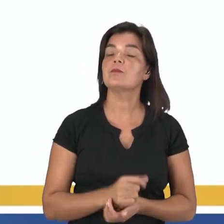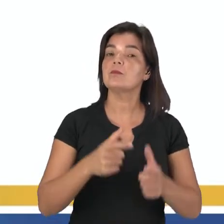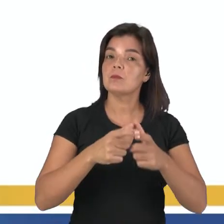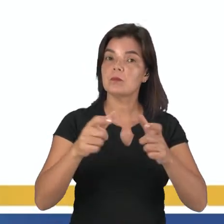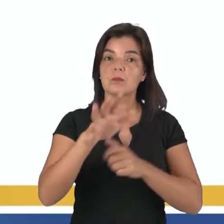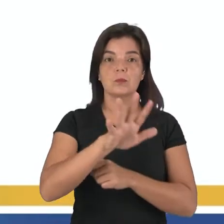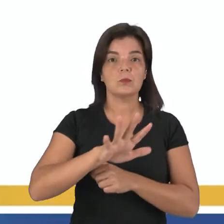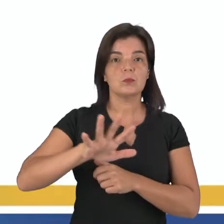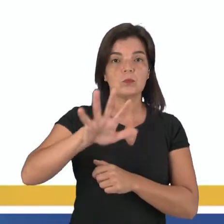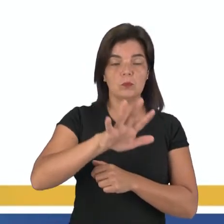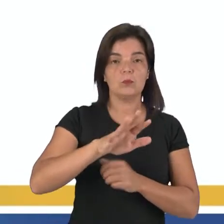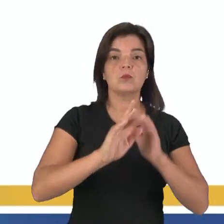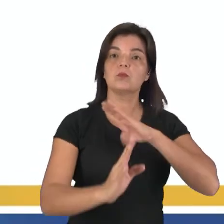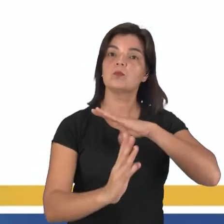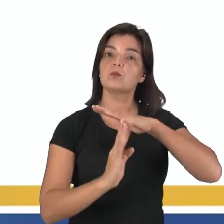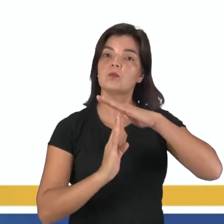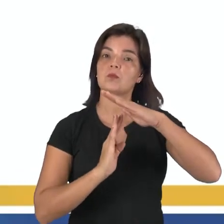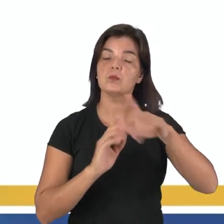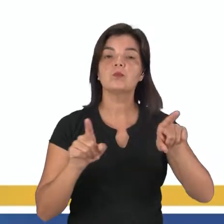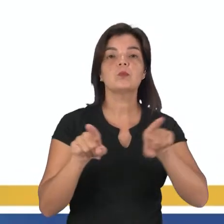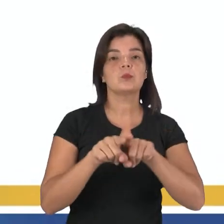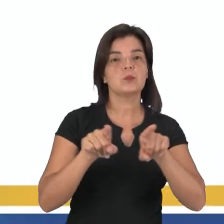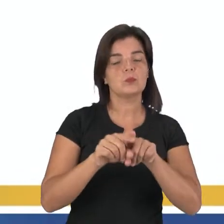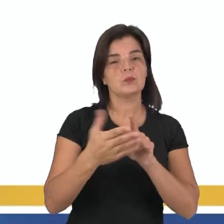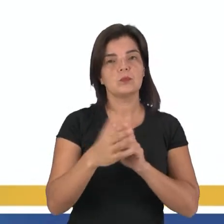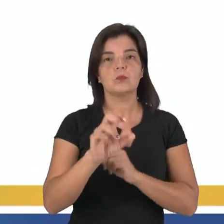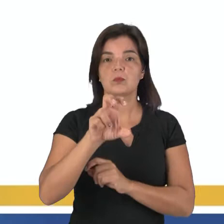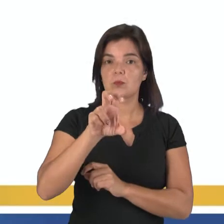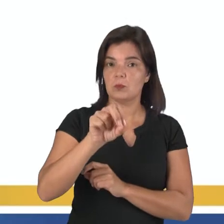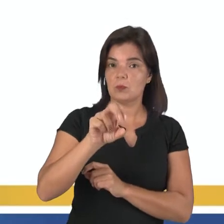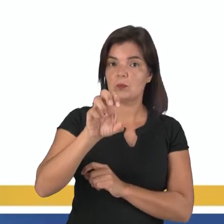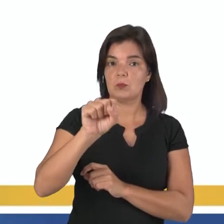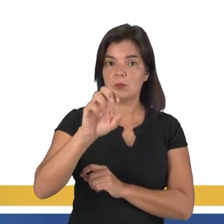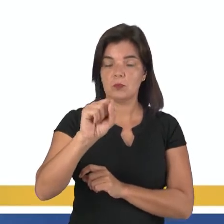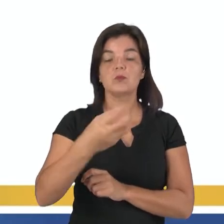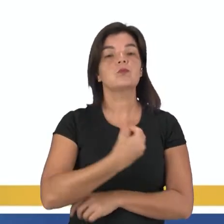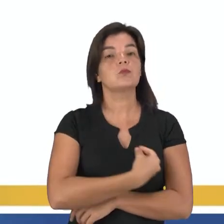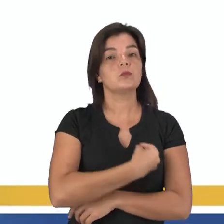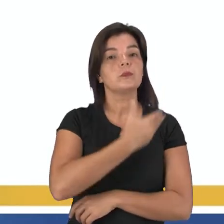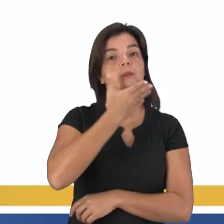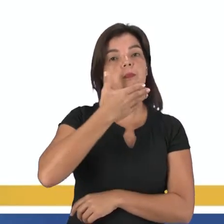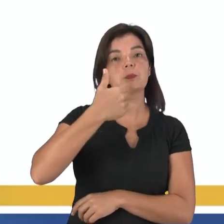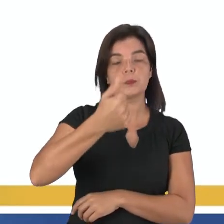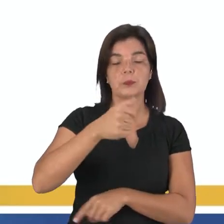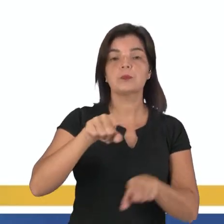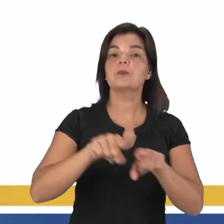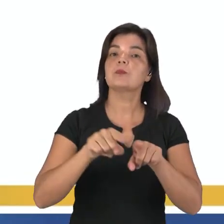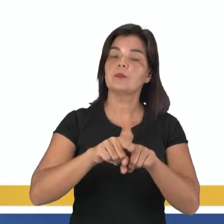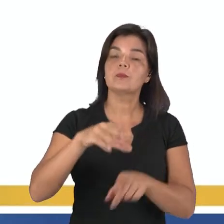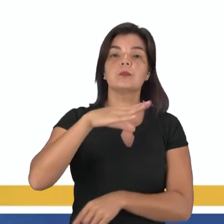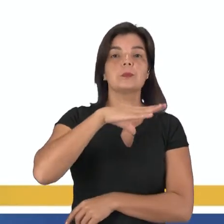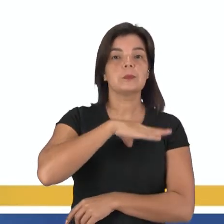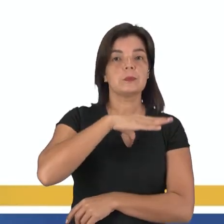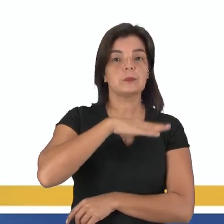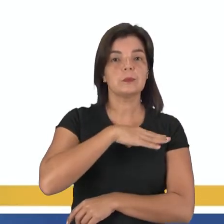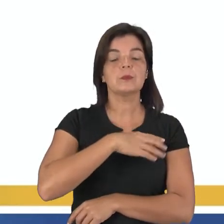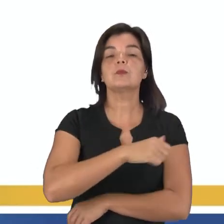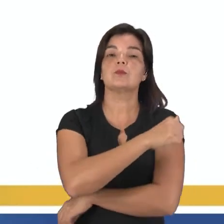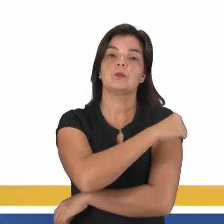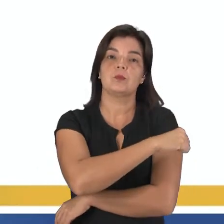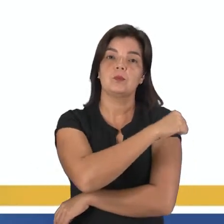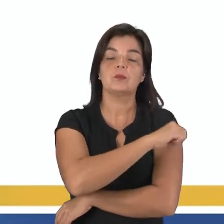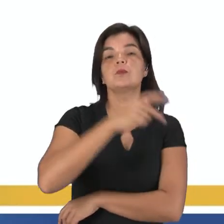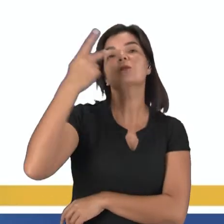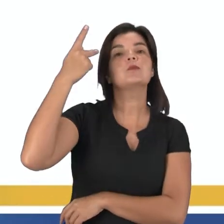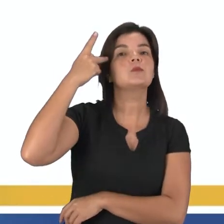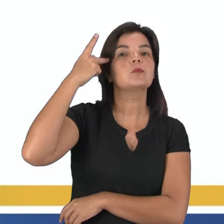grande parte dos migrantes buscou, entre as décadas de 50 e 80, uma vida melhor nas áreas urbanas do Rio de Janeiro